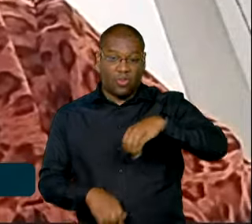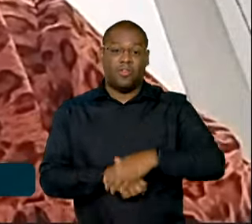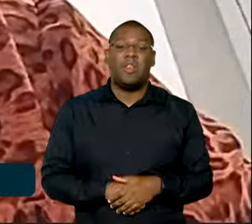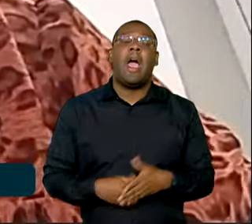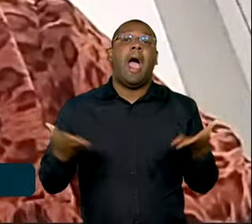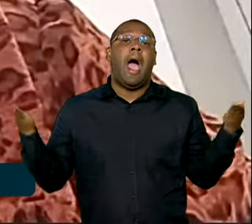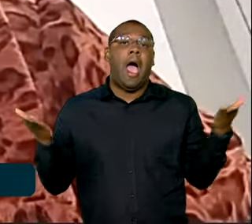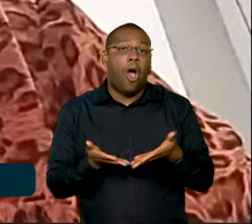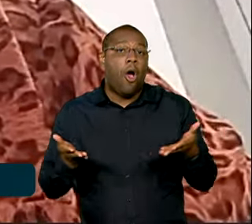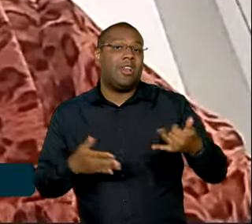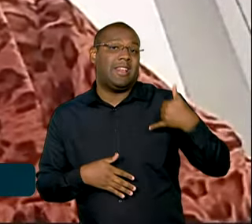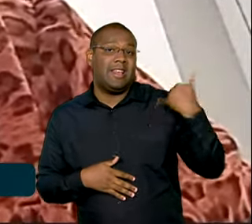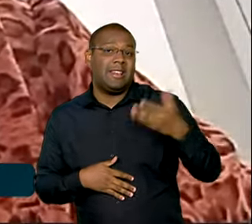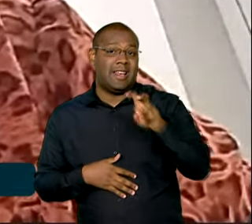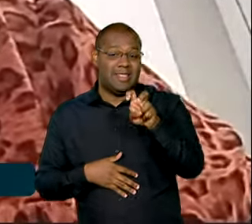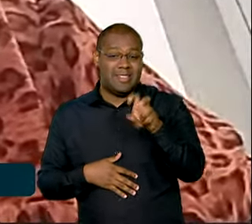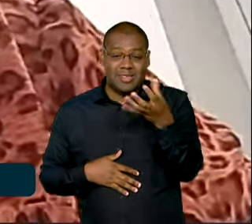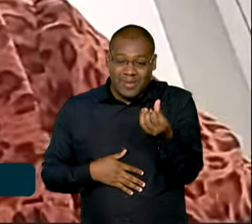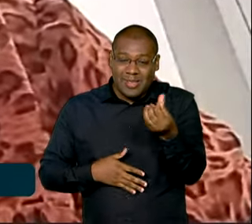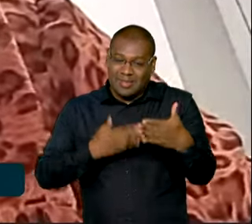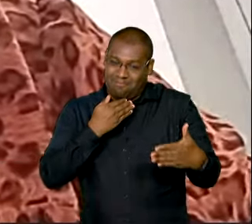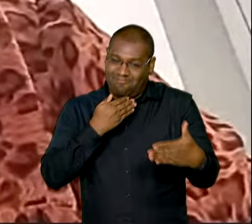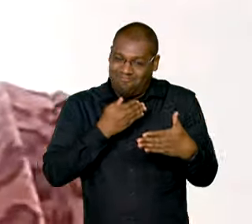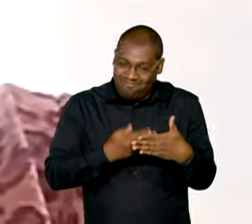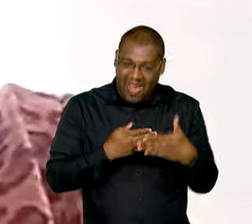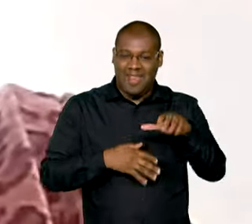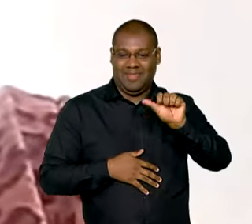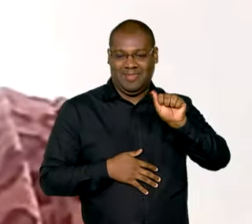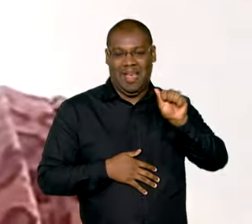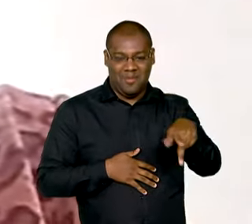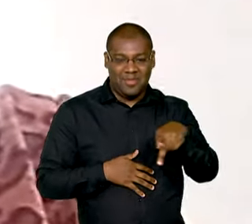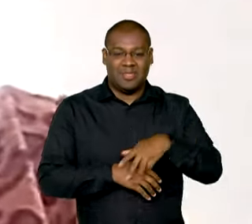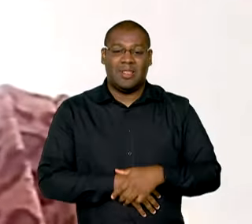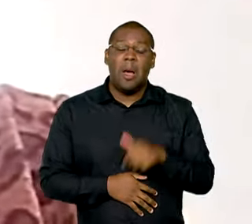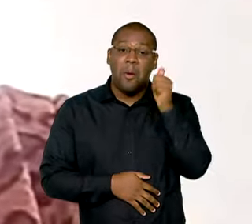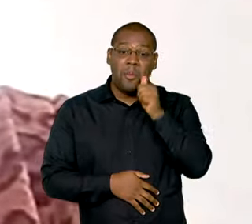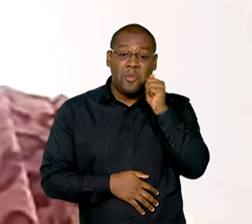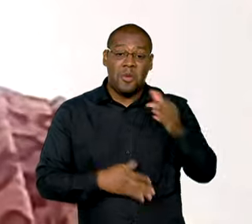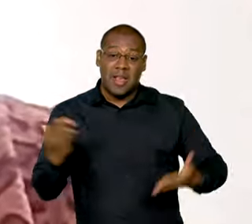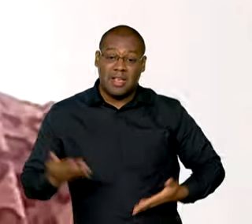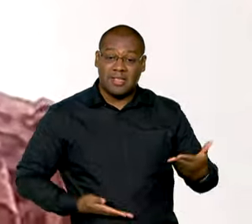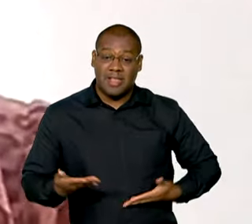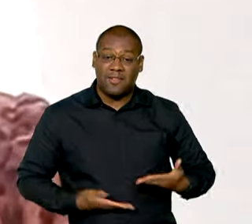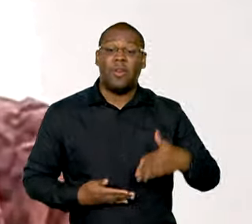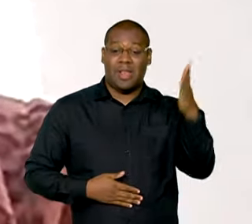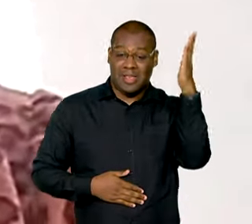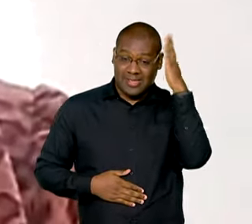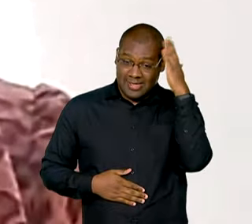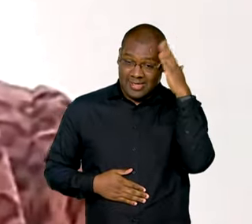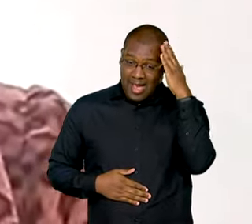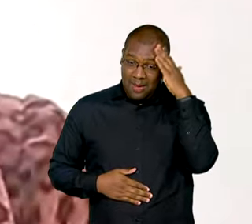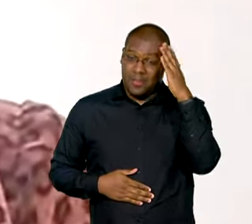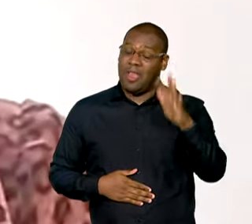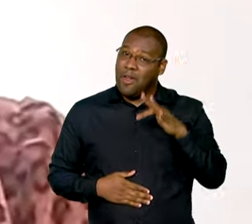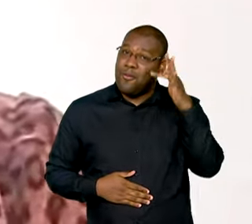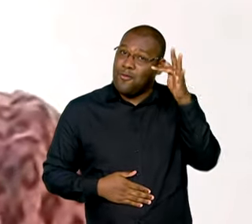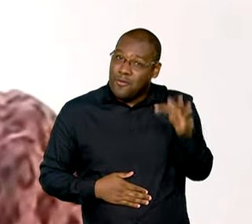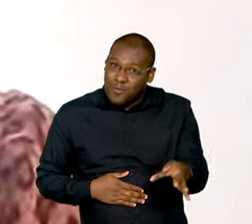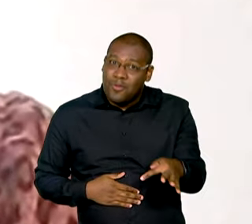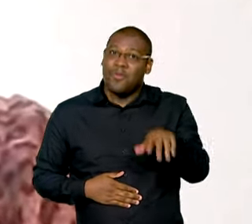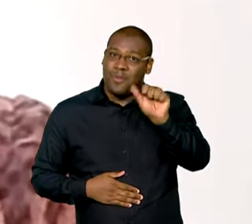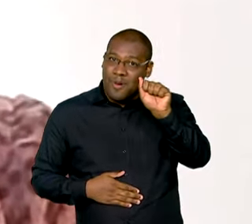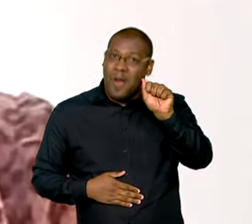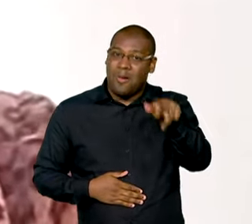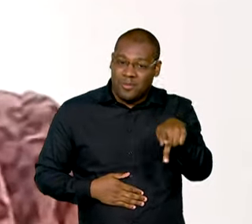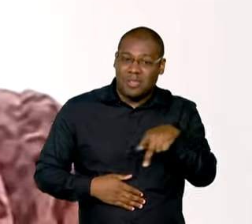56 anos, ela está perto de se aposentar. A servidora sabe exatamente quando poderá parar de trabalhar, porque